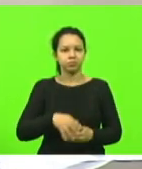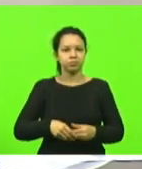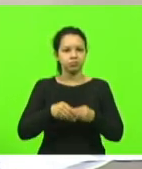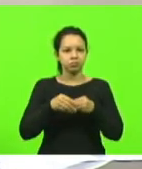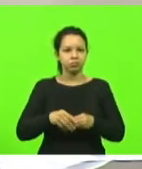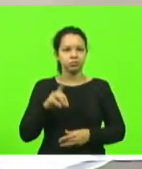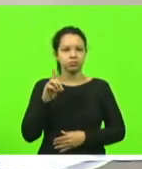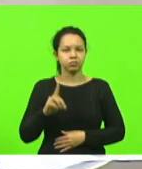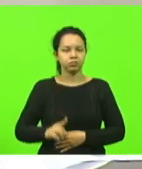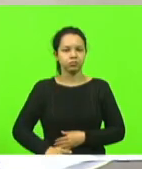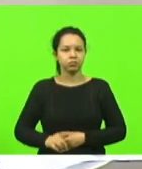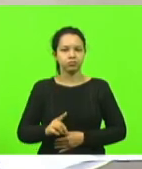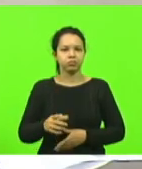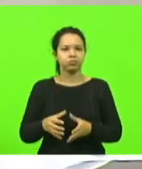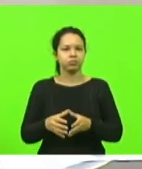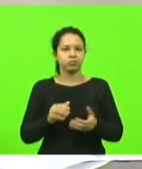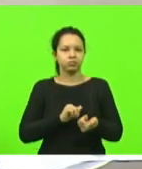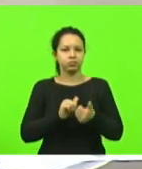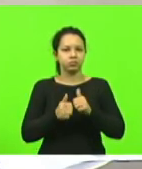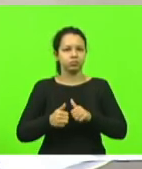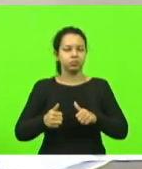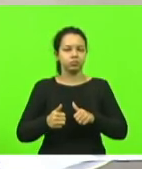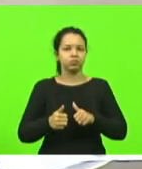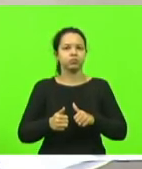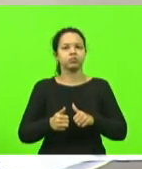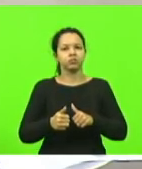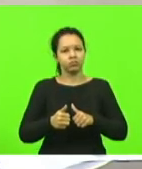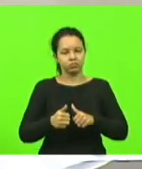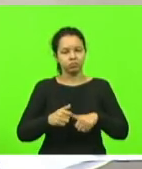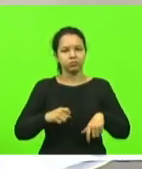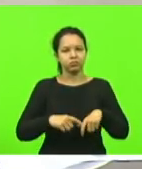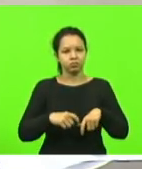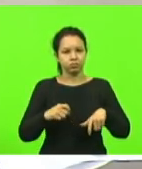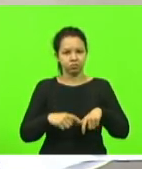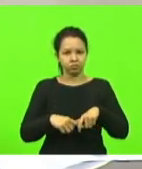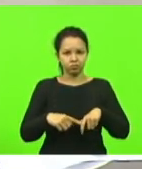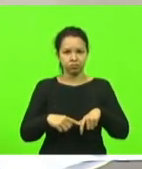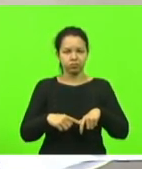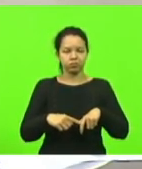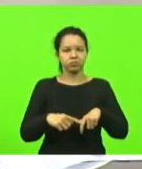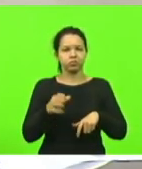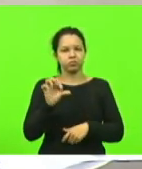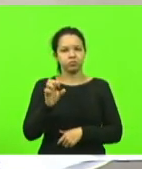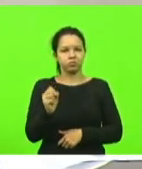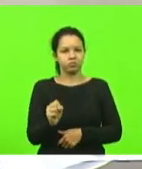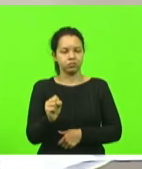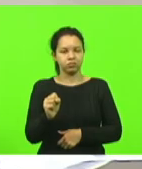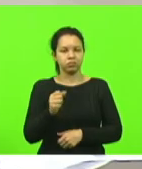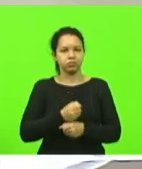Futebol Clube pelos 98 anos da referida entidade. Em discussão,